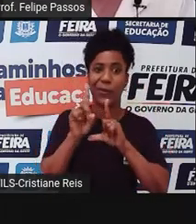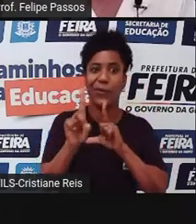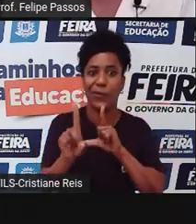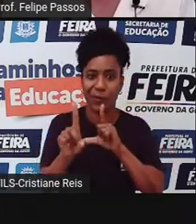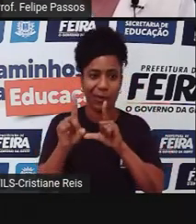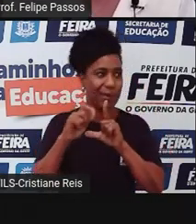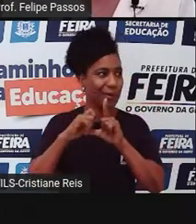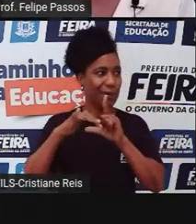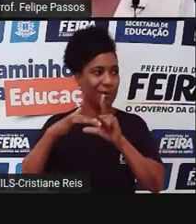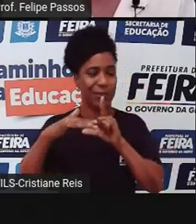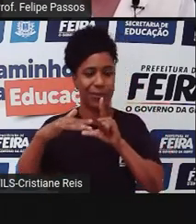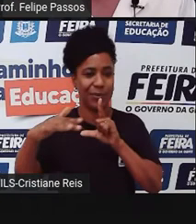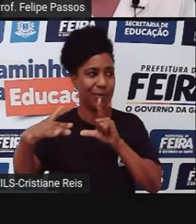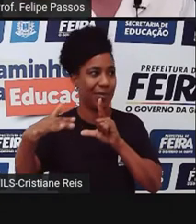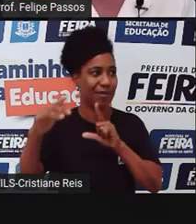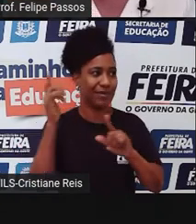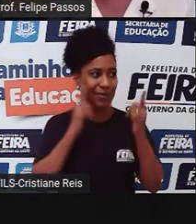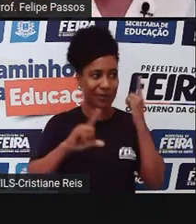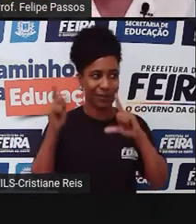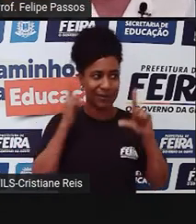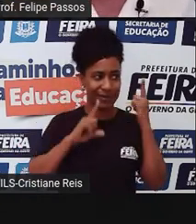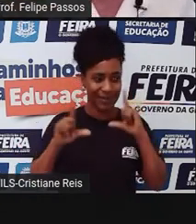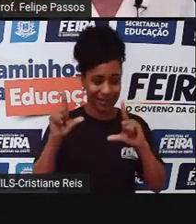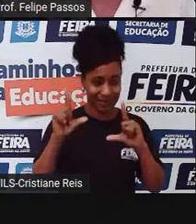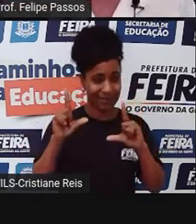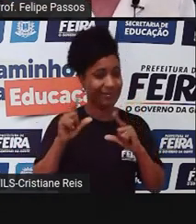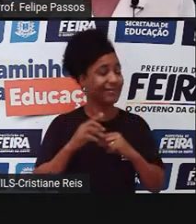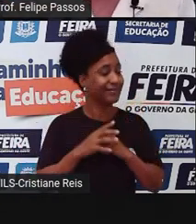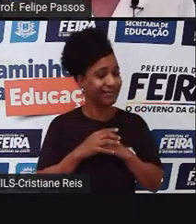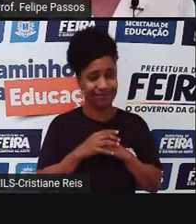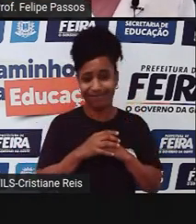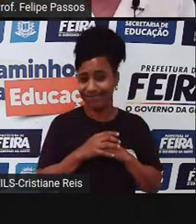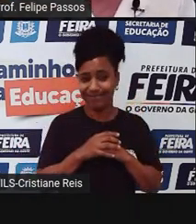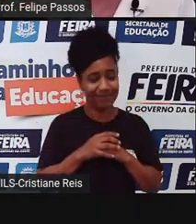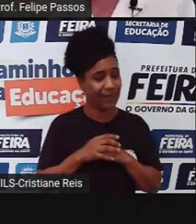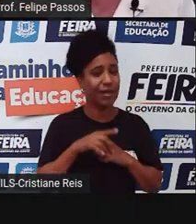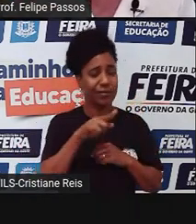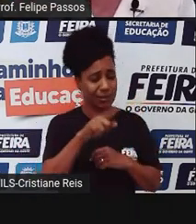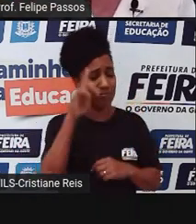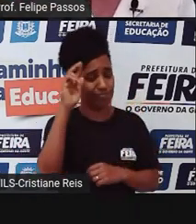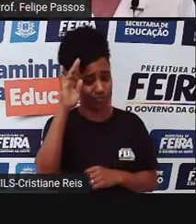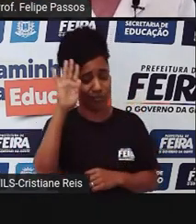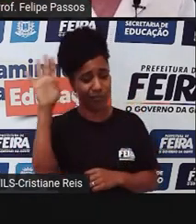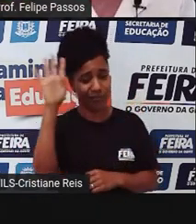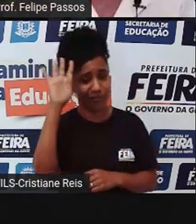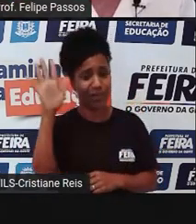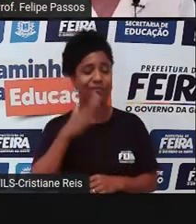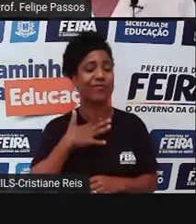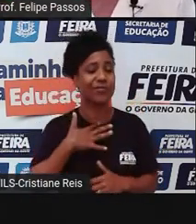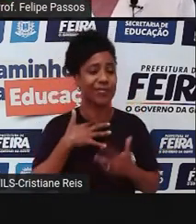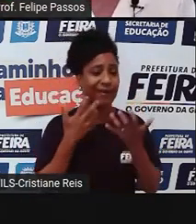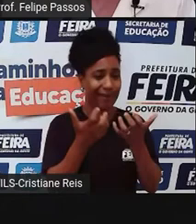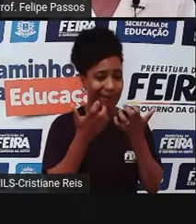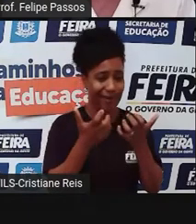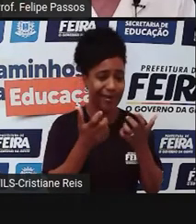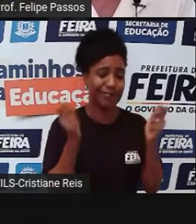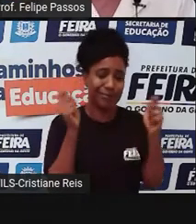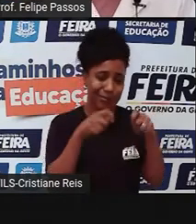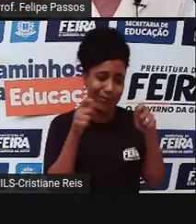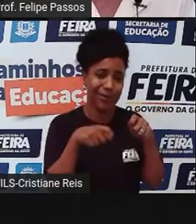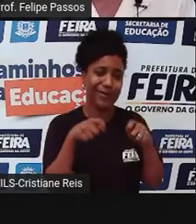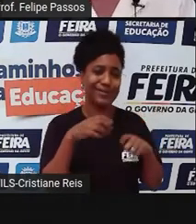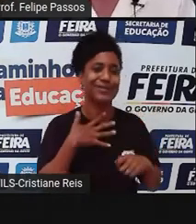porque não são todos, gente. Não estou falando aqui que você não deve seguir seus sonhos, não. Deve, siga seus sonhos. Mas tenha sempre em mente